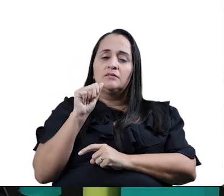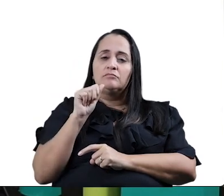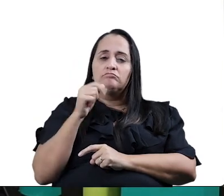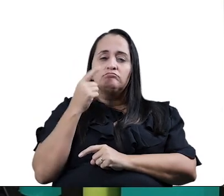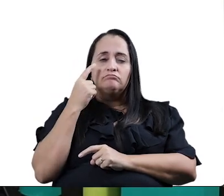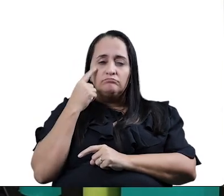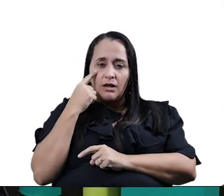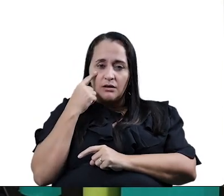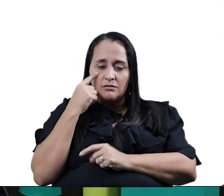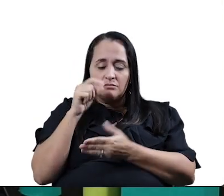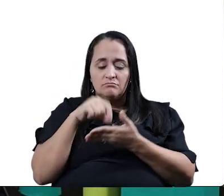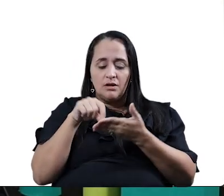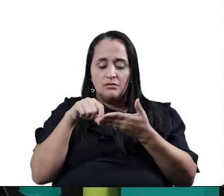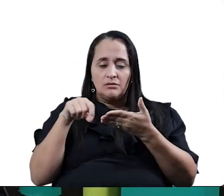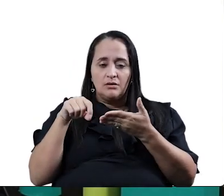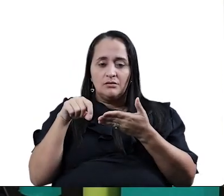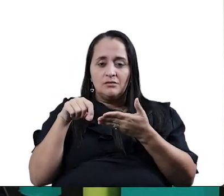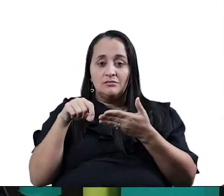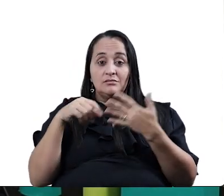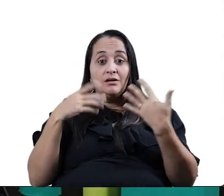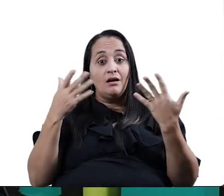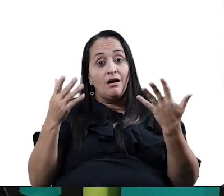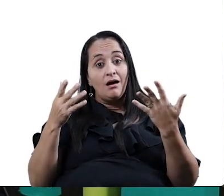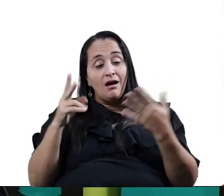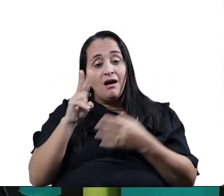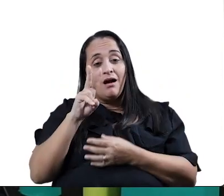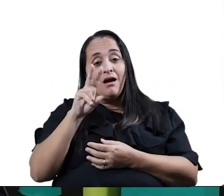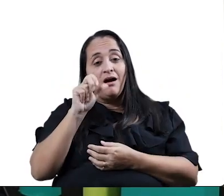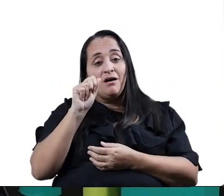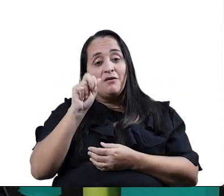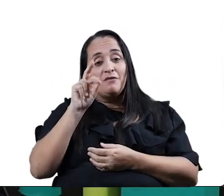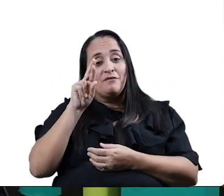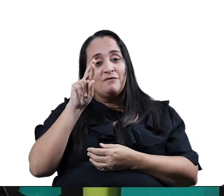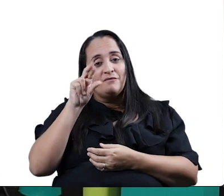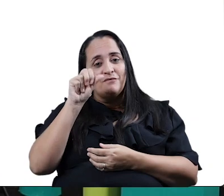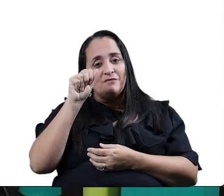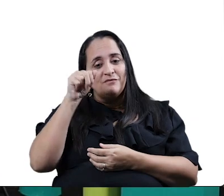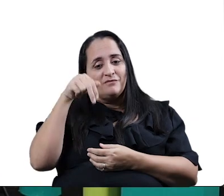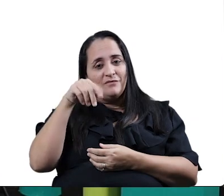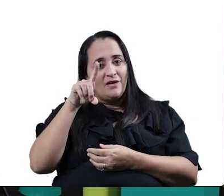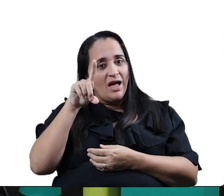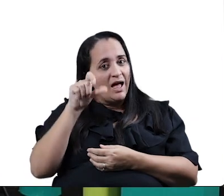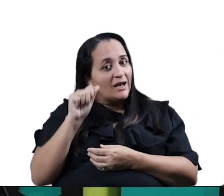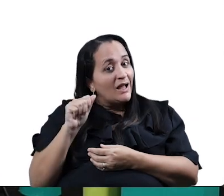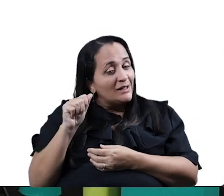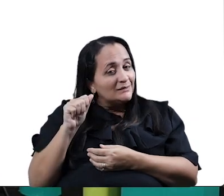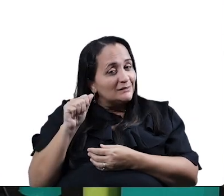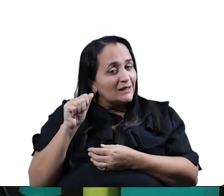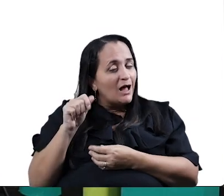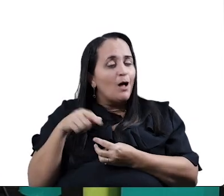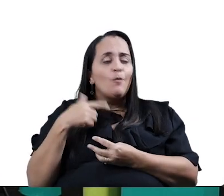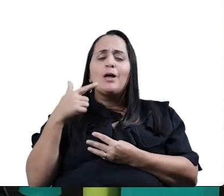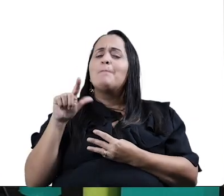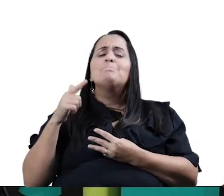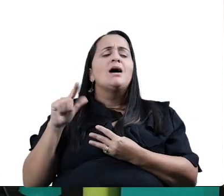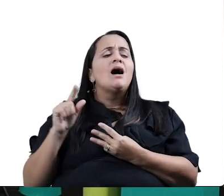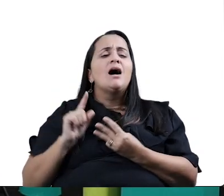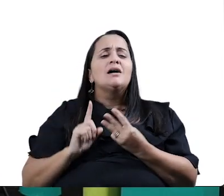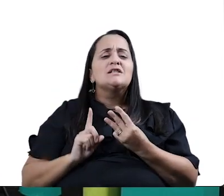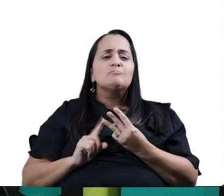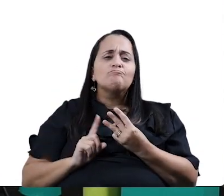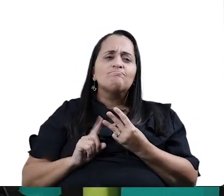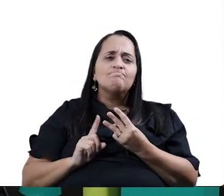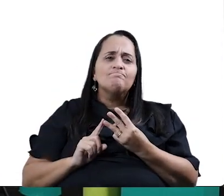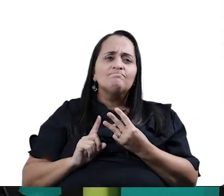Anotem. Ciranda com varanda. Olha, varanda. O que mais, gente?